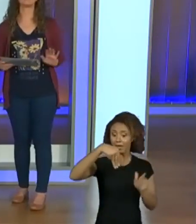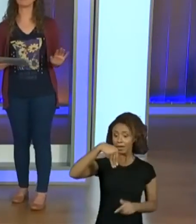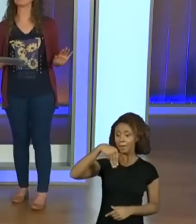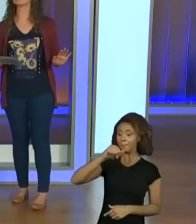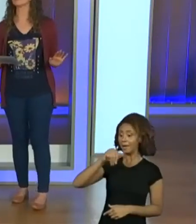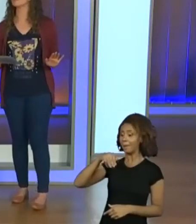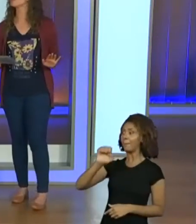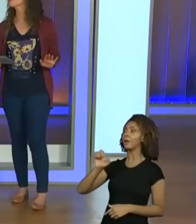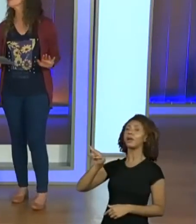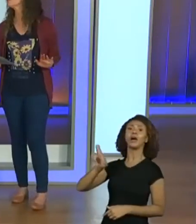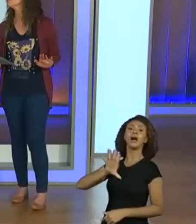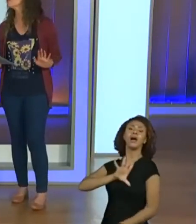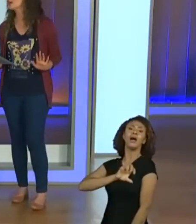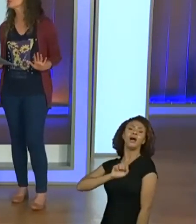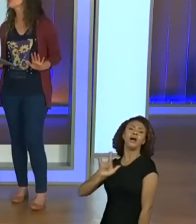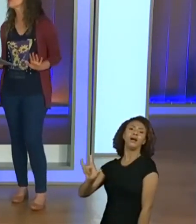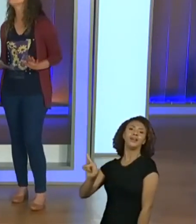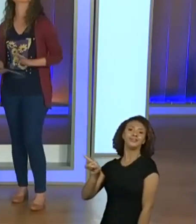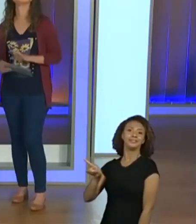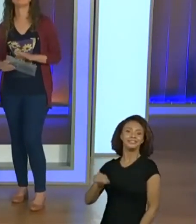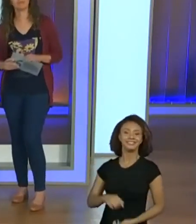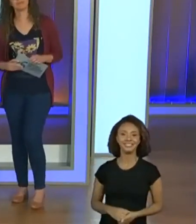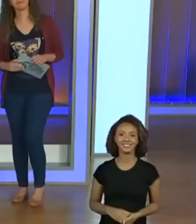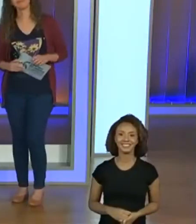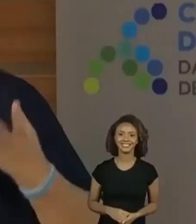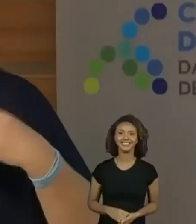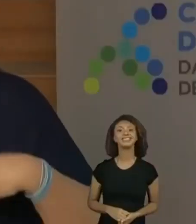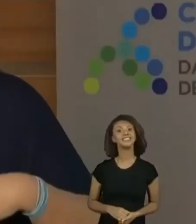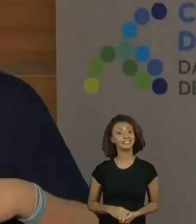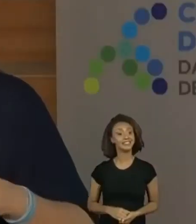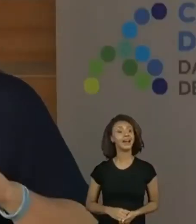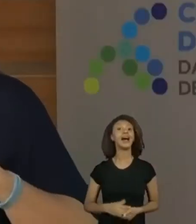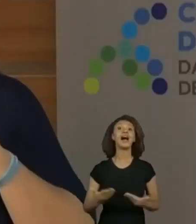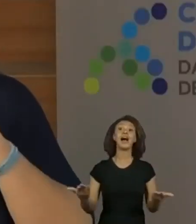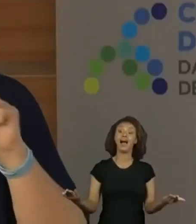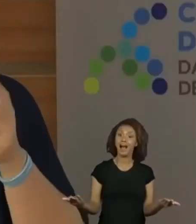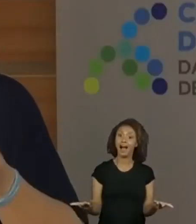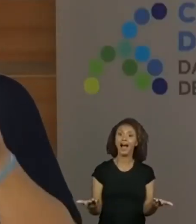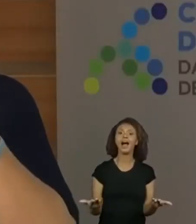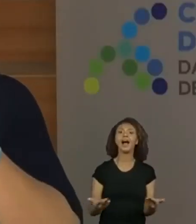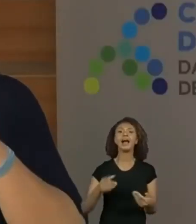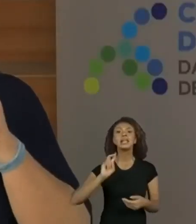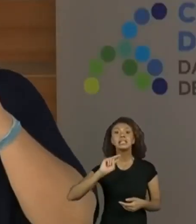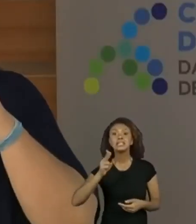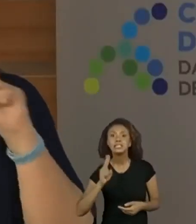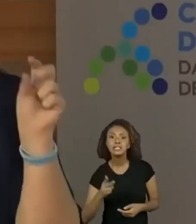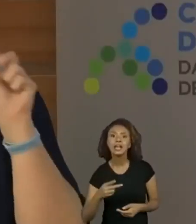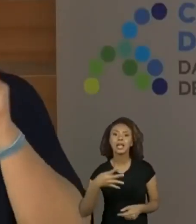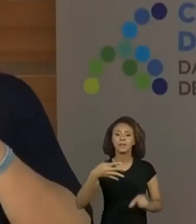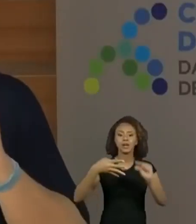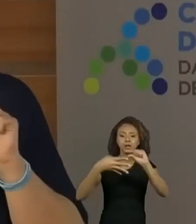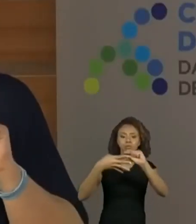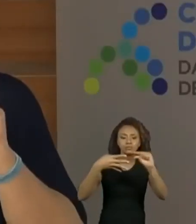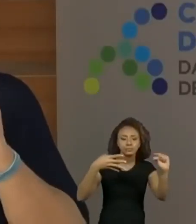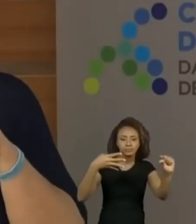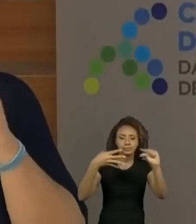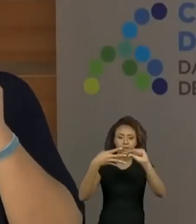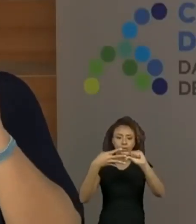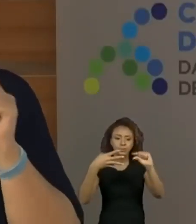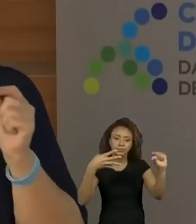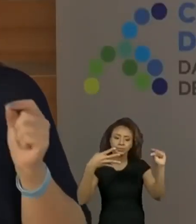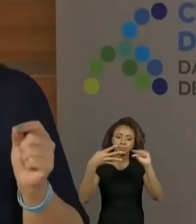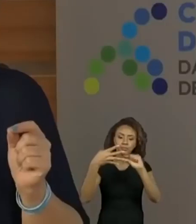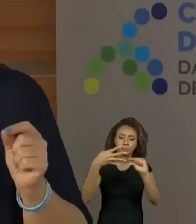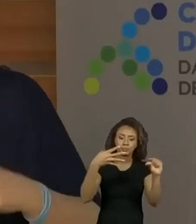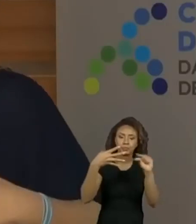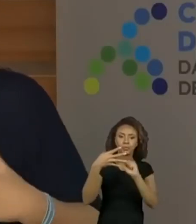a quem amo bastante. Certo? Sim. E a gente volta também cada verso. Lembra? A nossa linha. Cada linha que a gente for escrever, que a gente